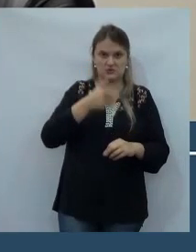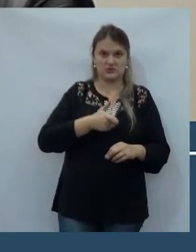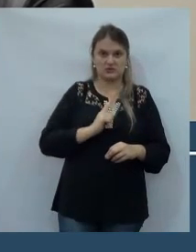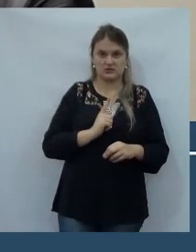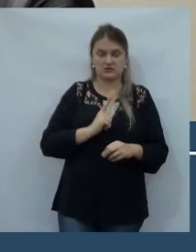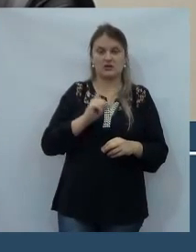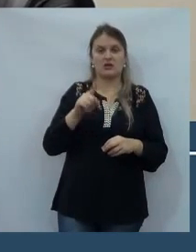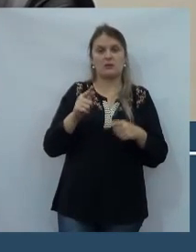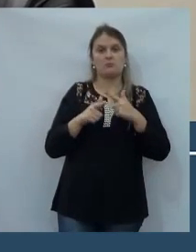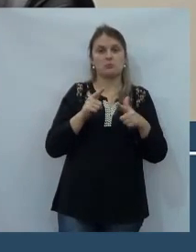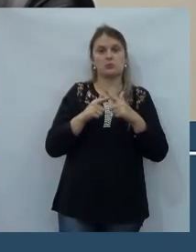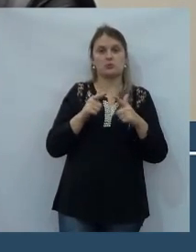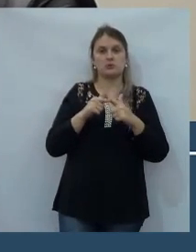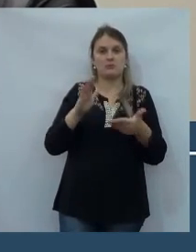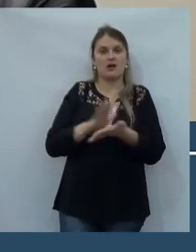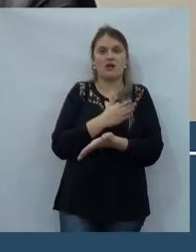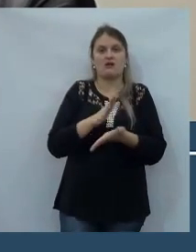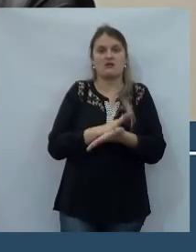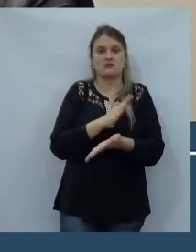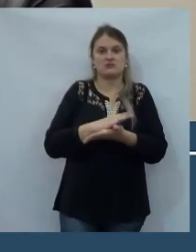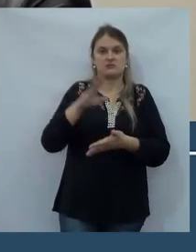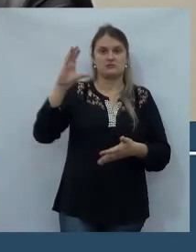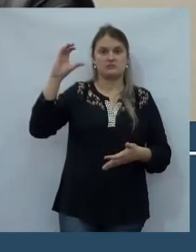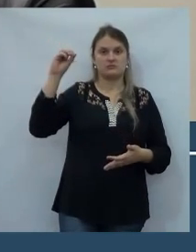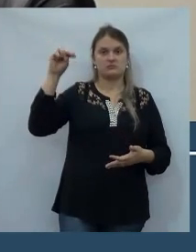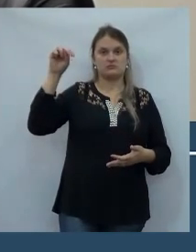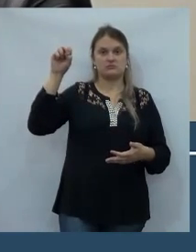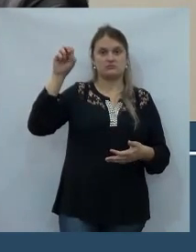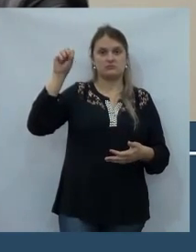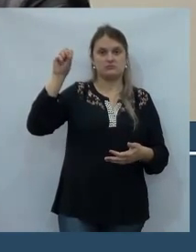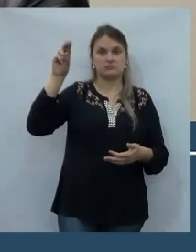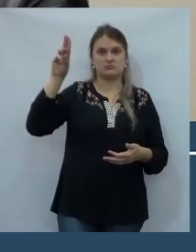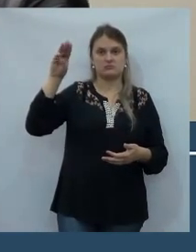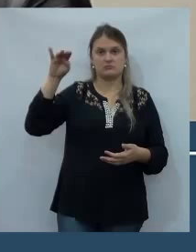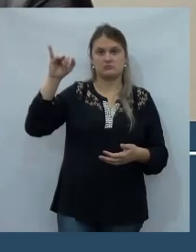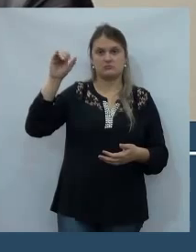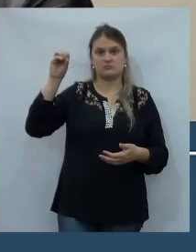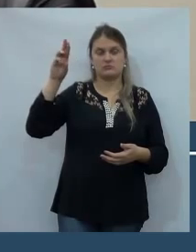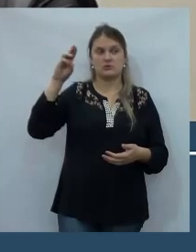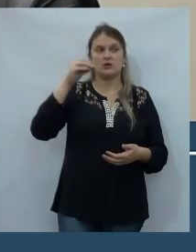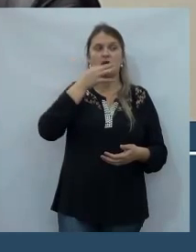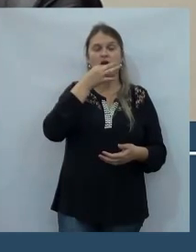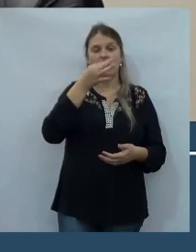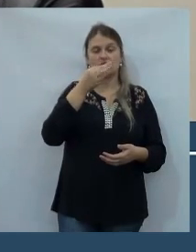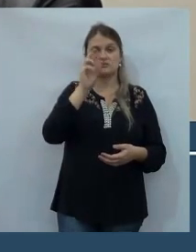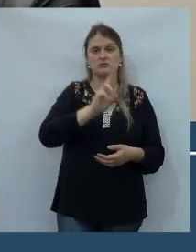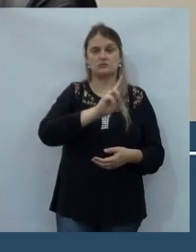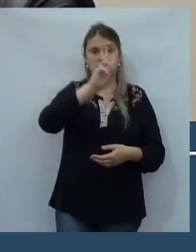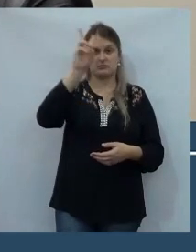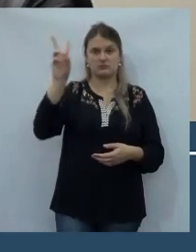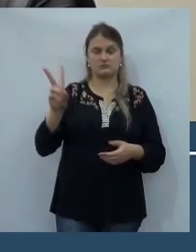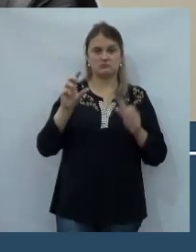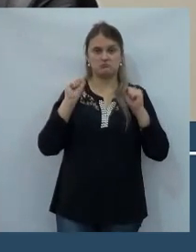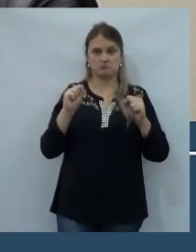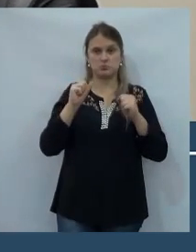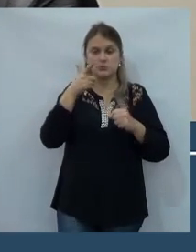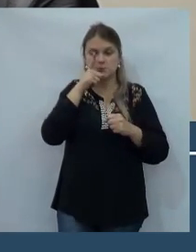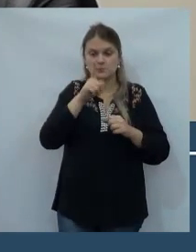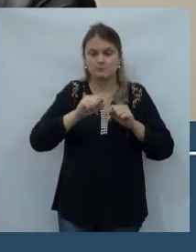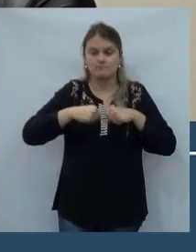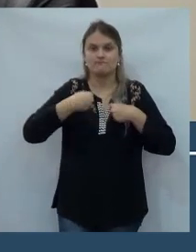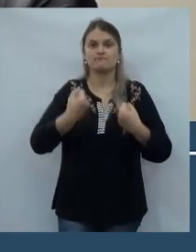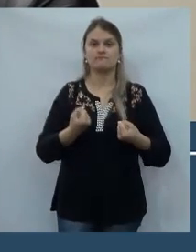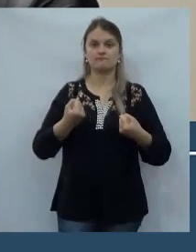nosso, de consumismo mesmo. E eu acho que a União da Vitória pode dar um passo na direção